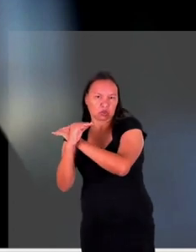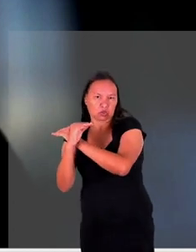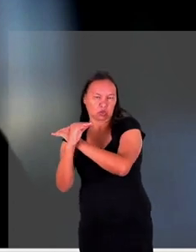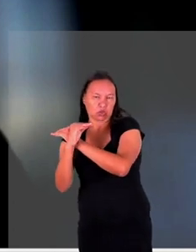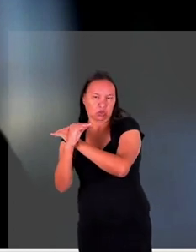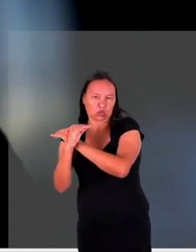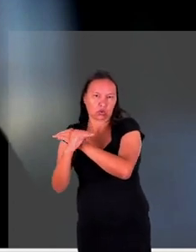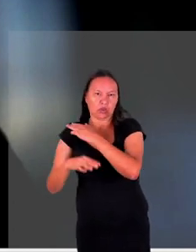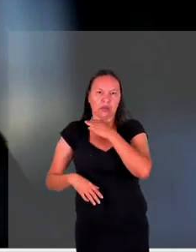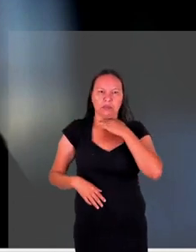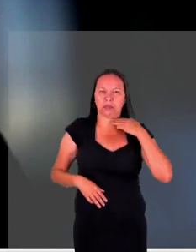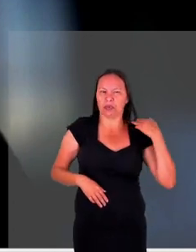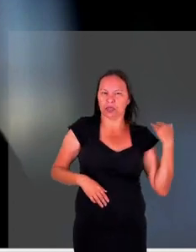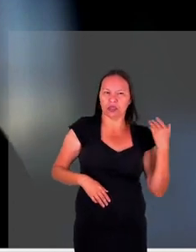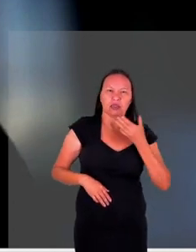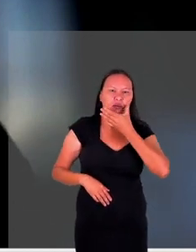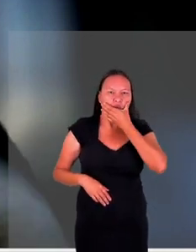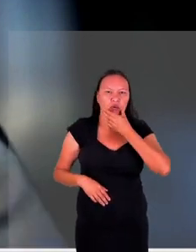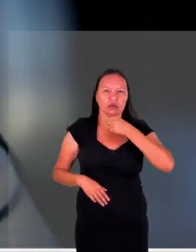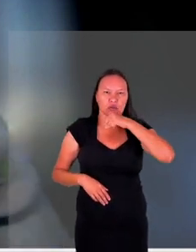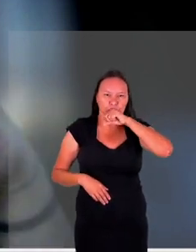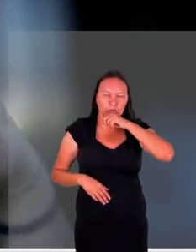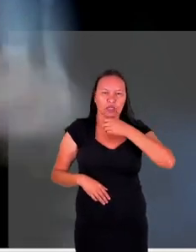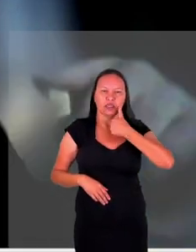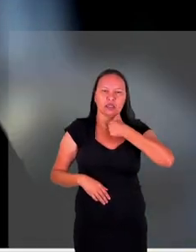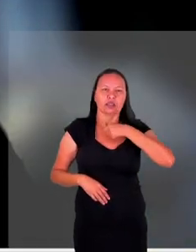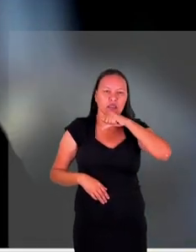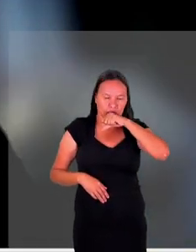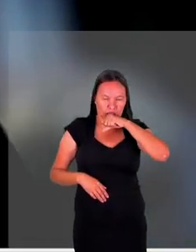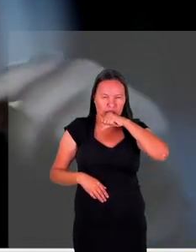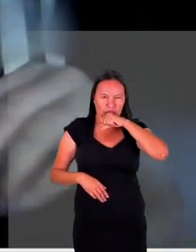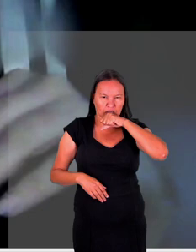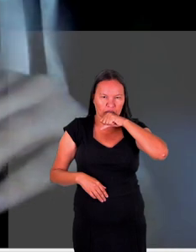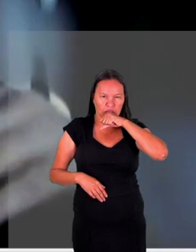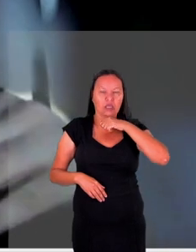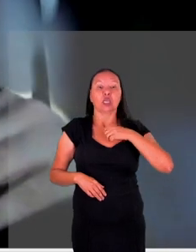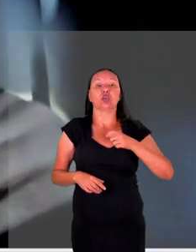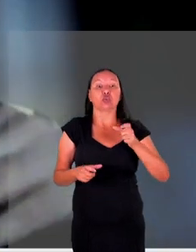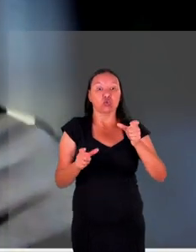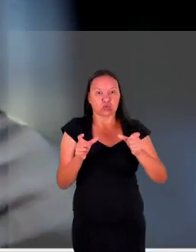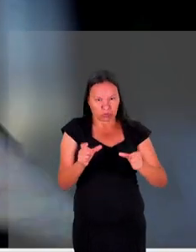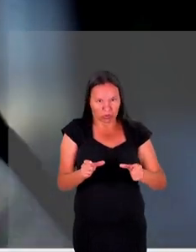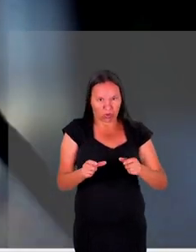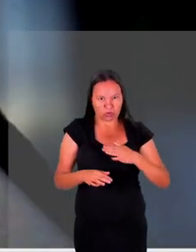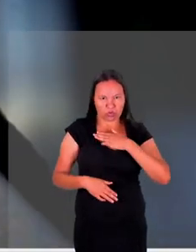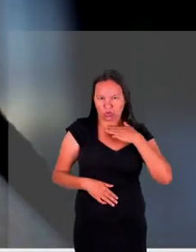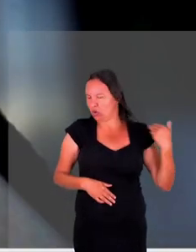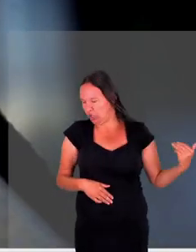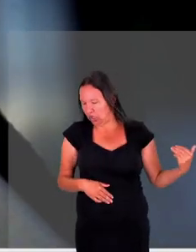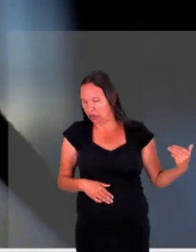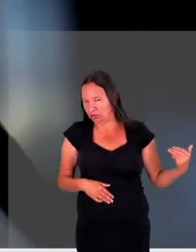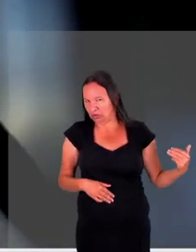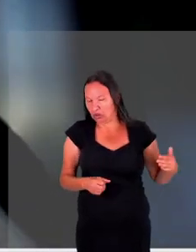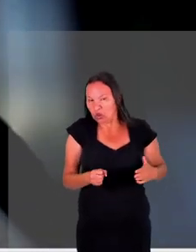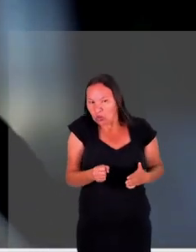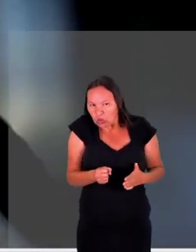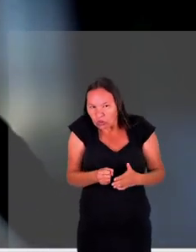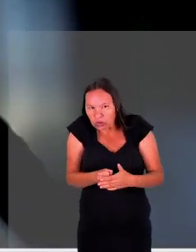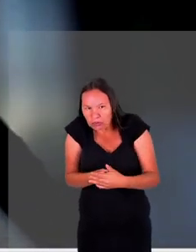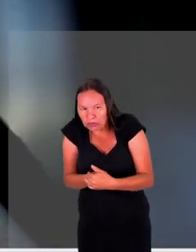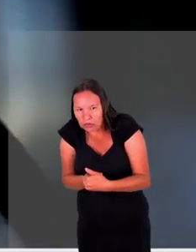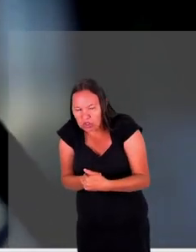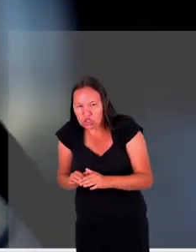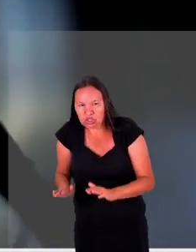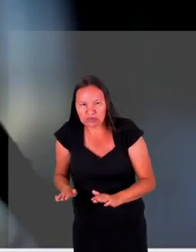perderam os pais e agora perderam eles quando que a gente desenha a linha de que essa pessoa essa criança é protegida e agora não mais